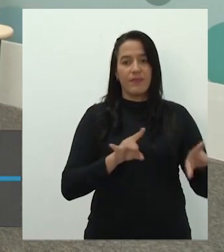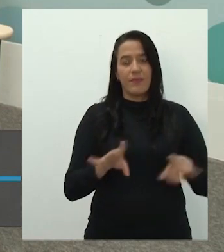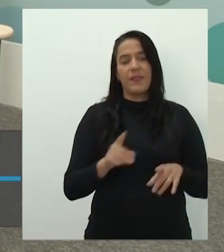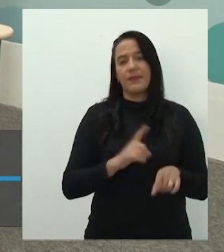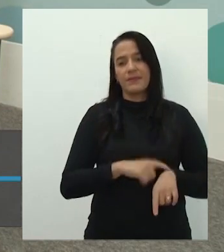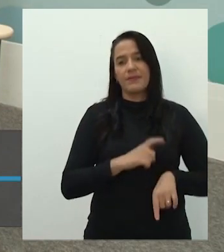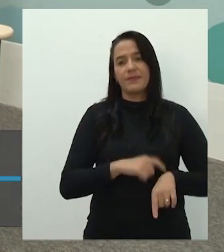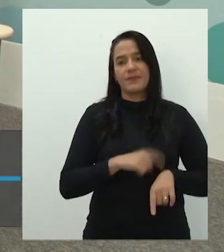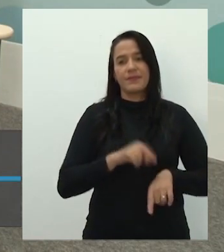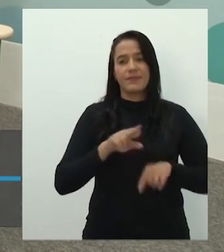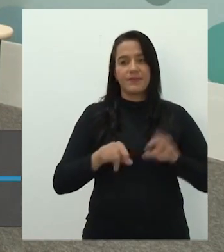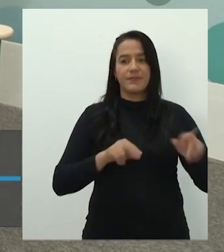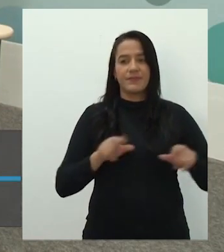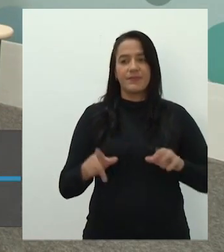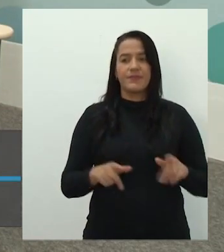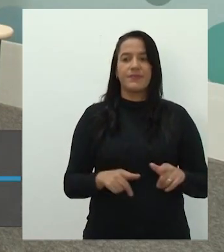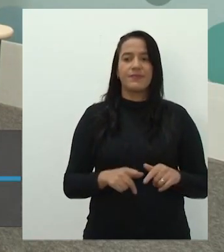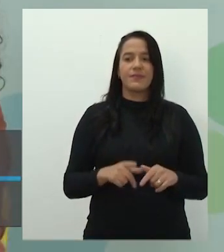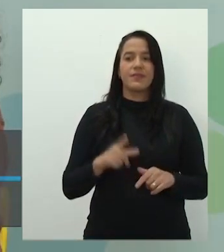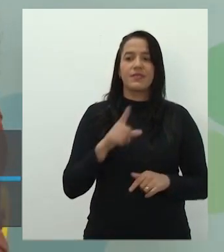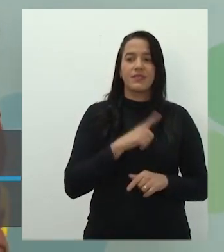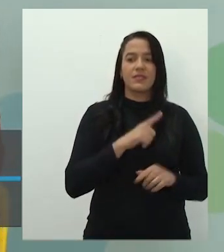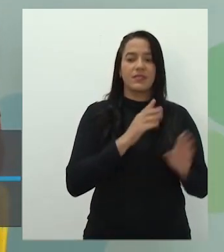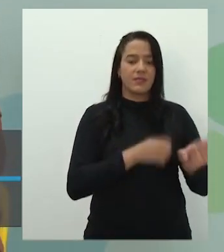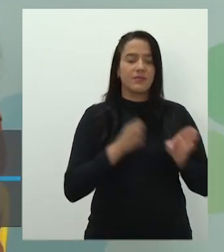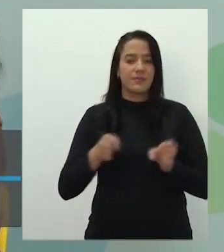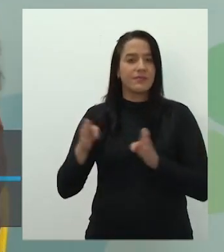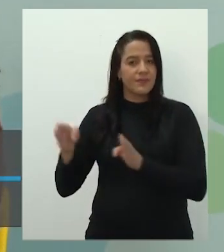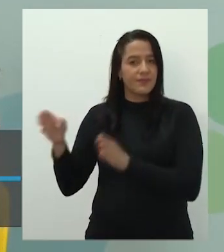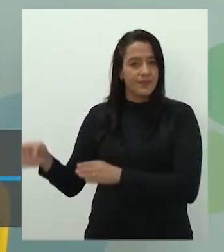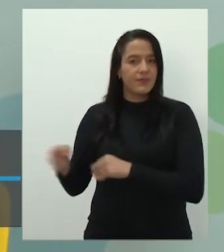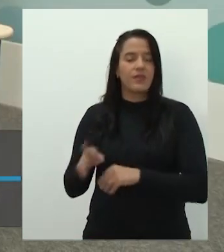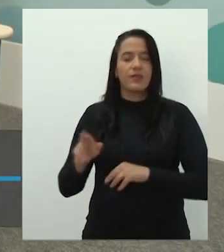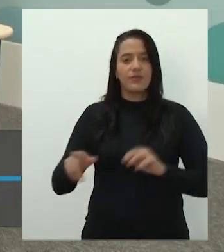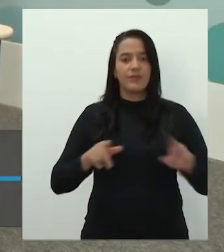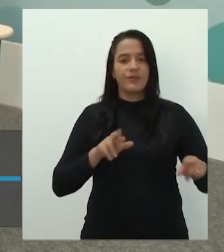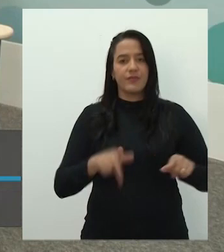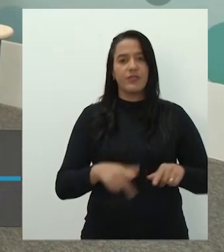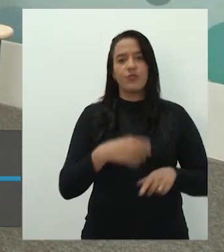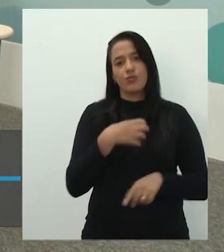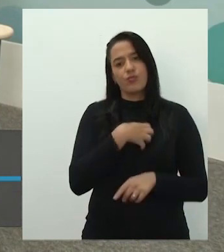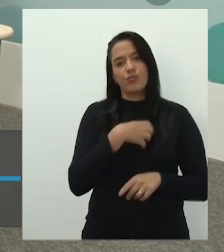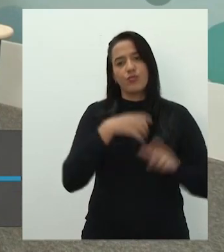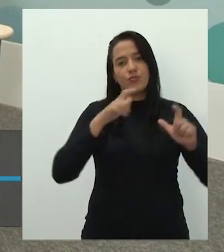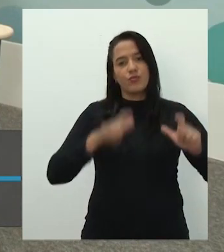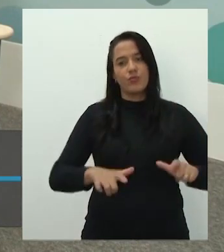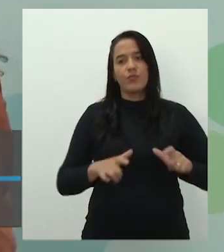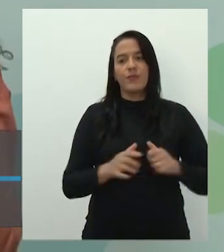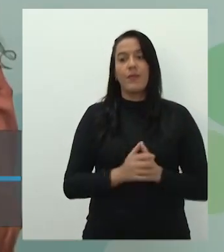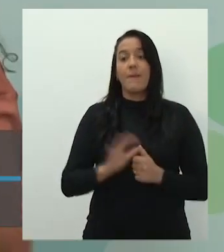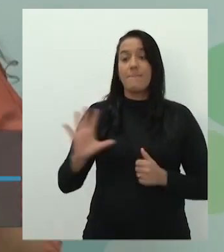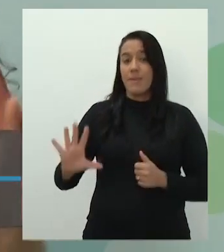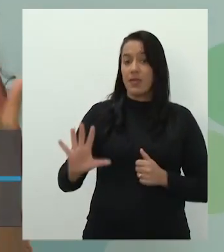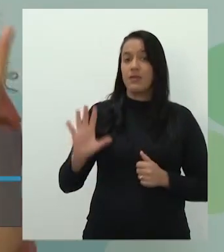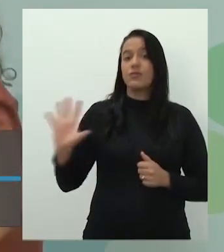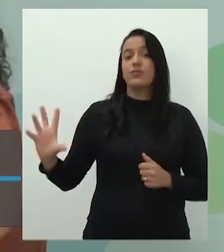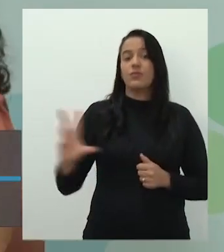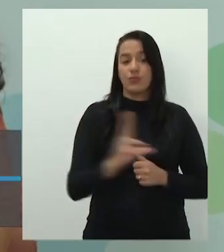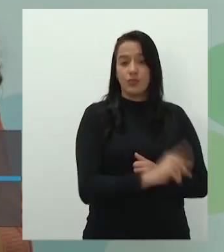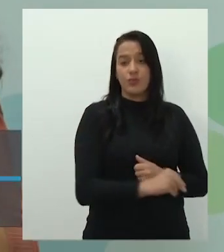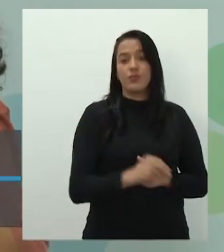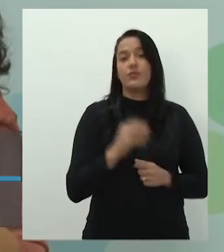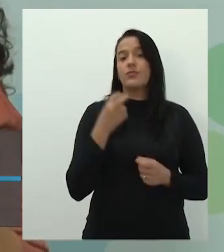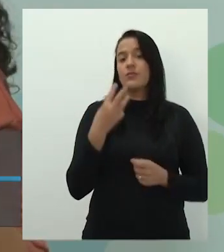diferente, né? É, cada um tem uma função diferente. Porque cada um está numa modalidade. Isso. Num ambiente diferente. Mas os três querem nos